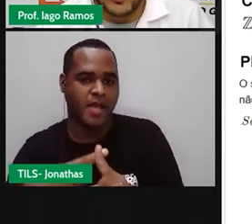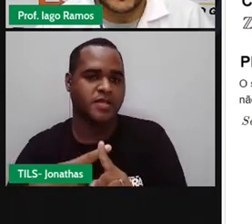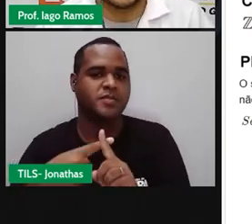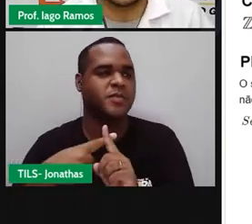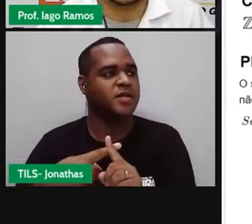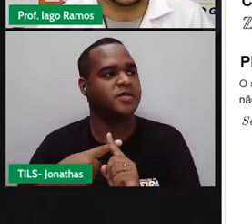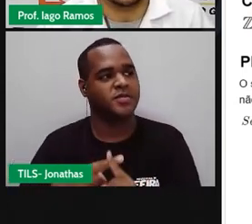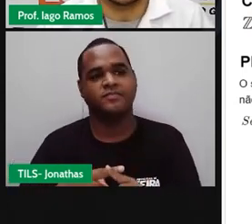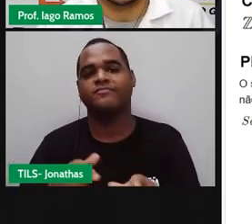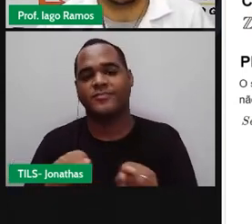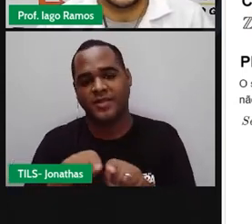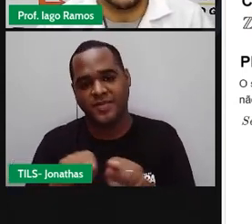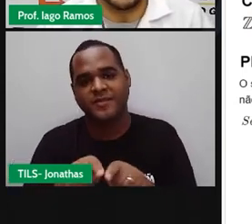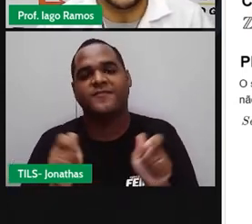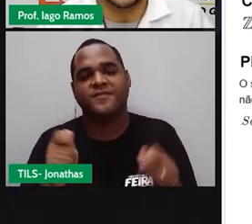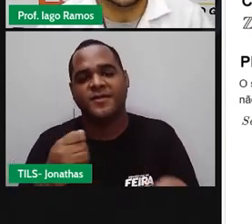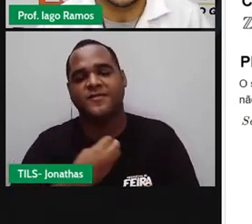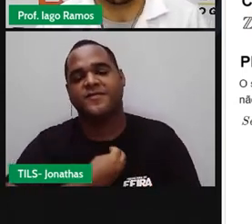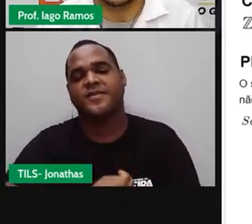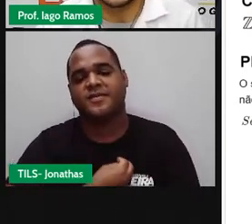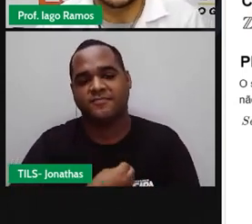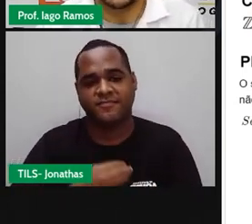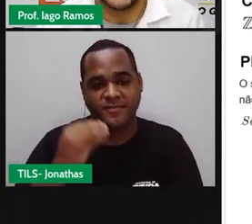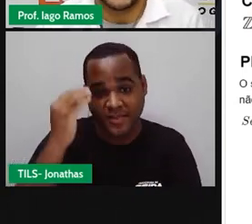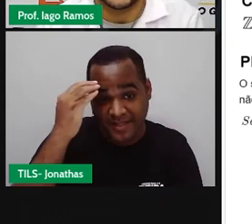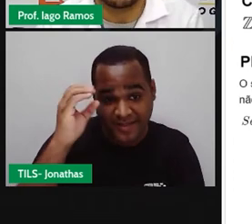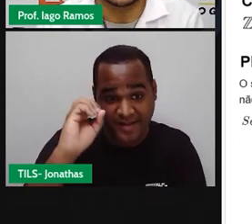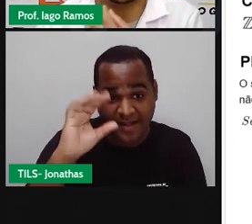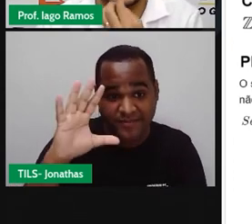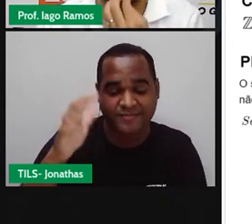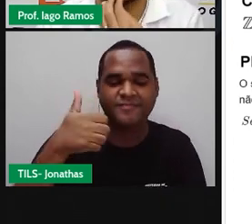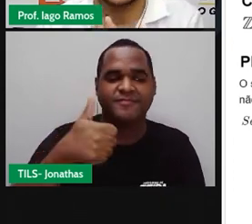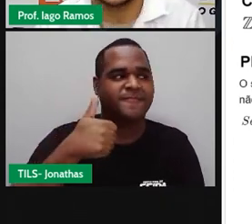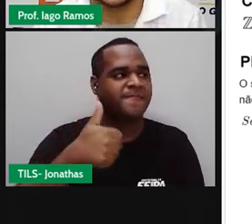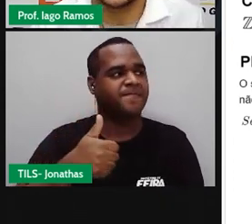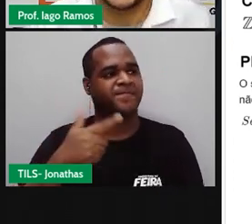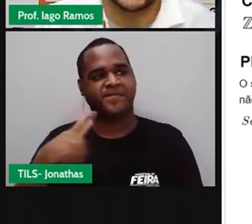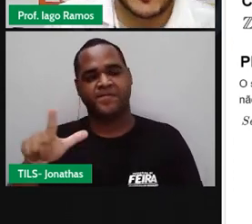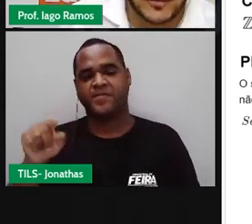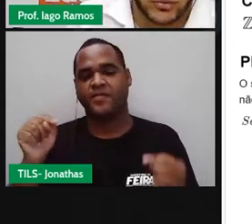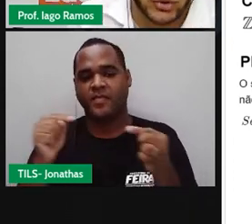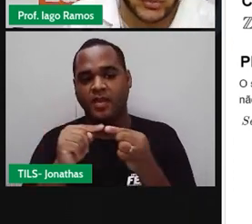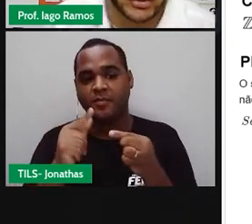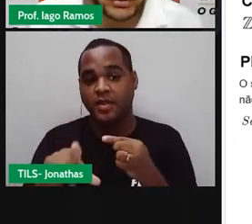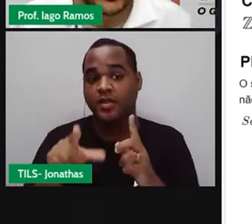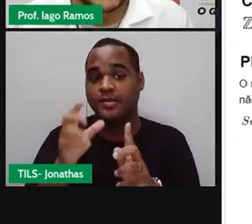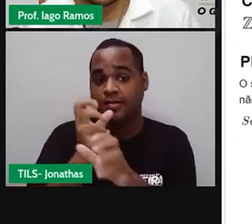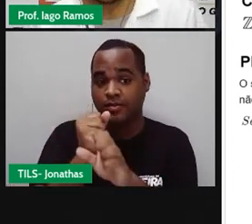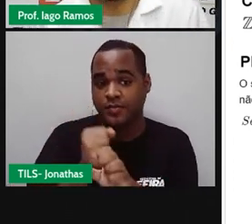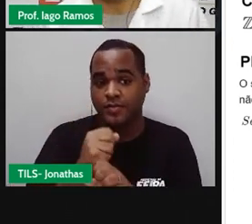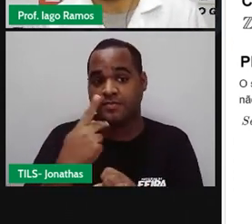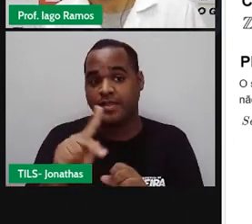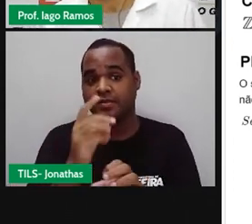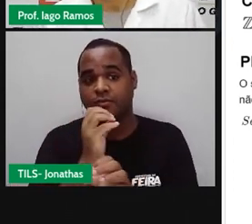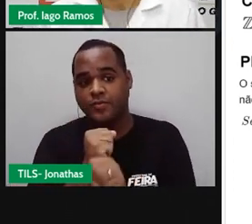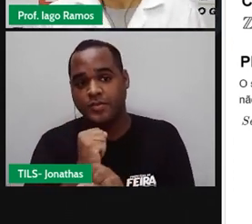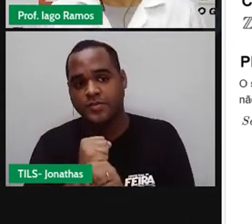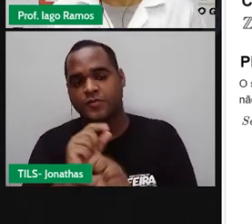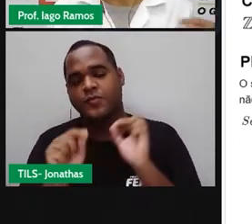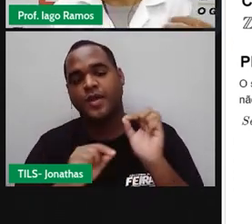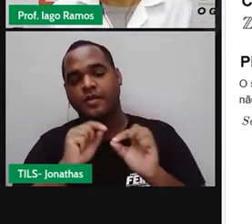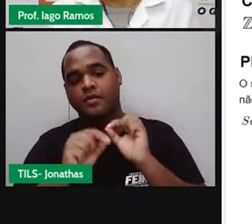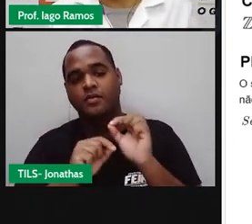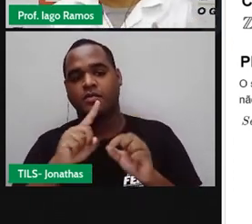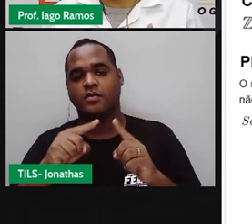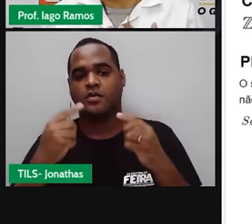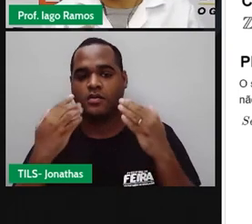com os números positivos. Tá bom? Beleza? Mas da onde é que surgiu esse conjunto de números, professor? Ele